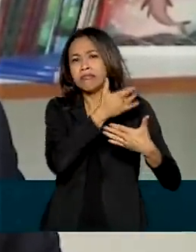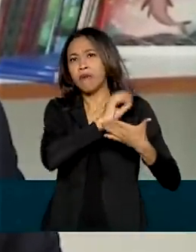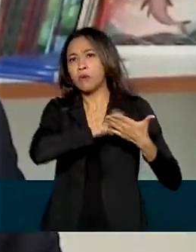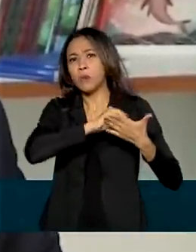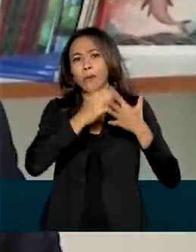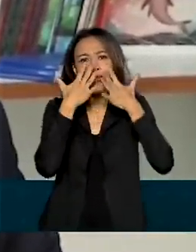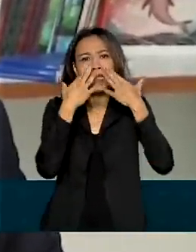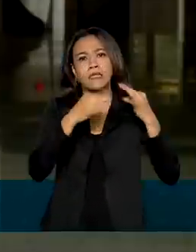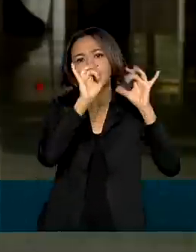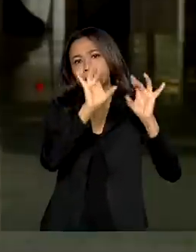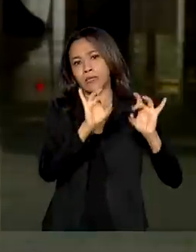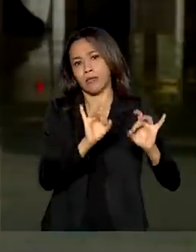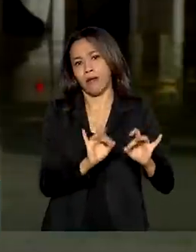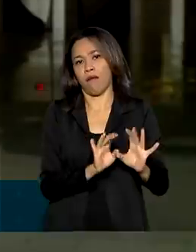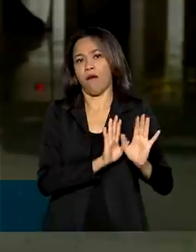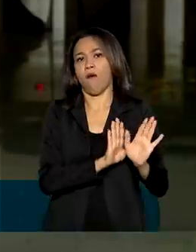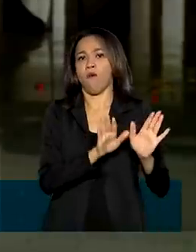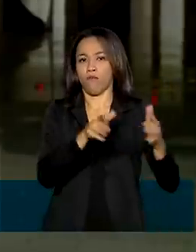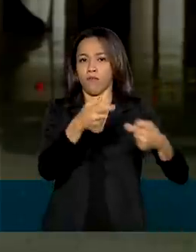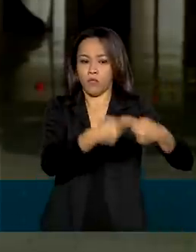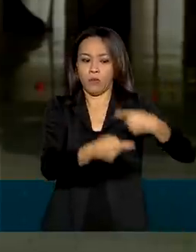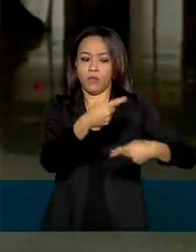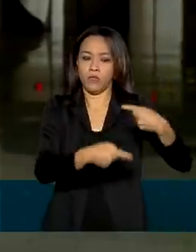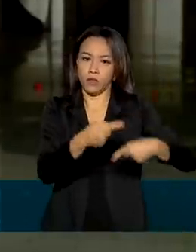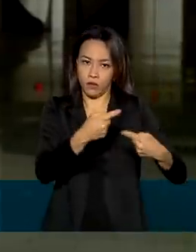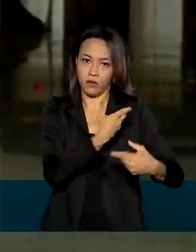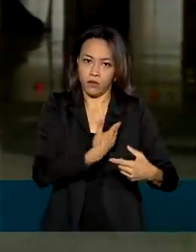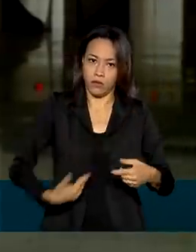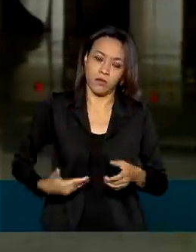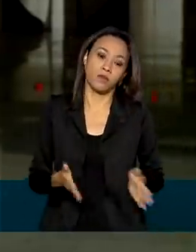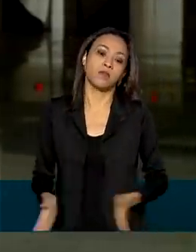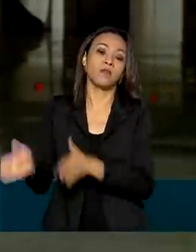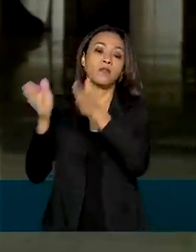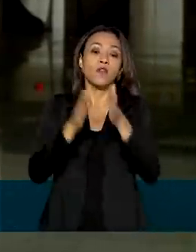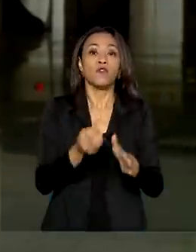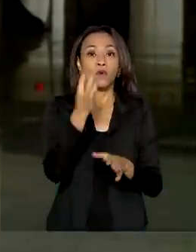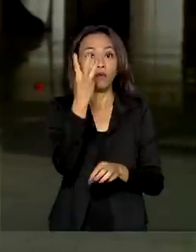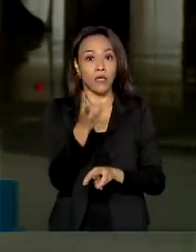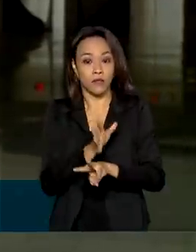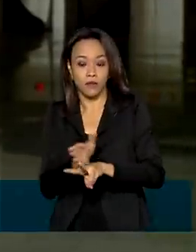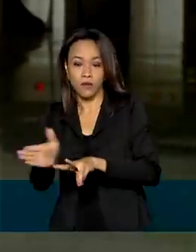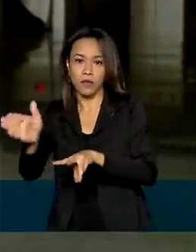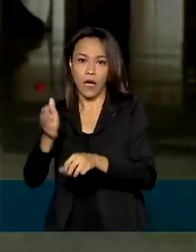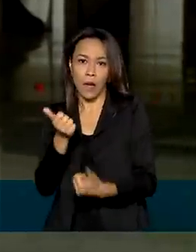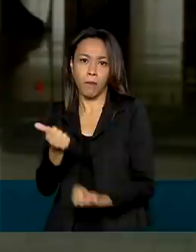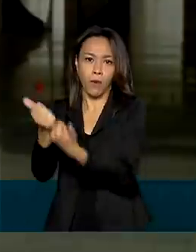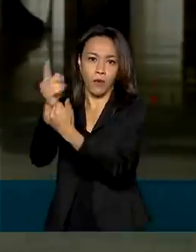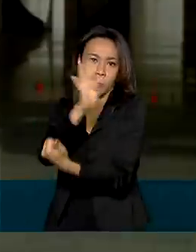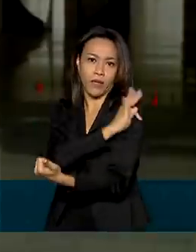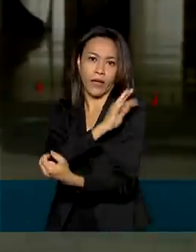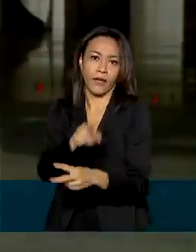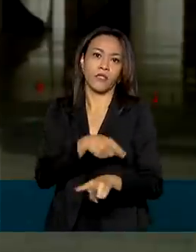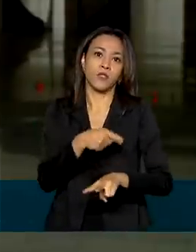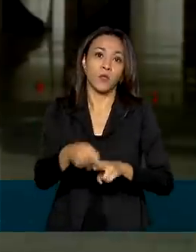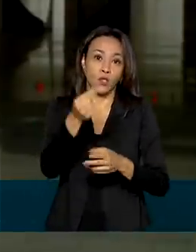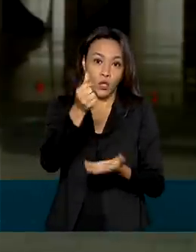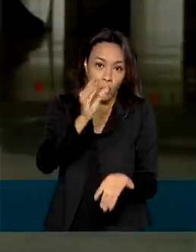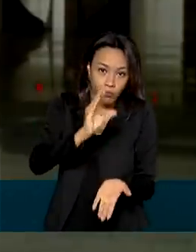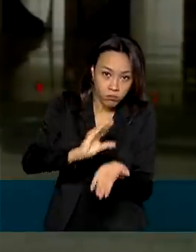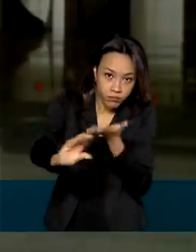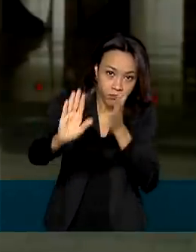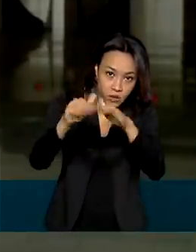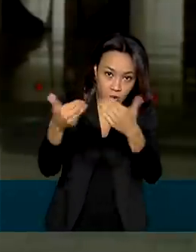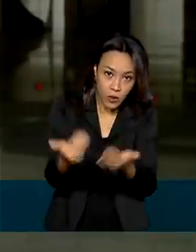das políticas públicas. O programa foi estruturado em três eixos. Apoio técnico e financeiro às escolas,